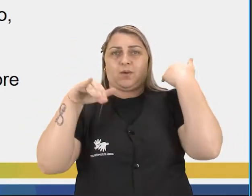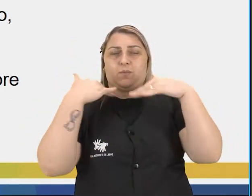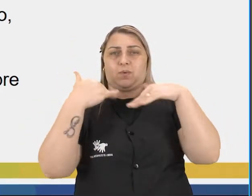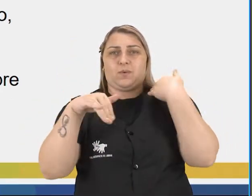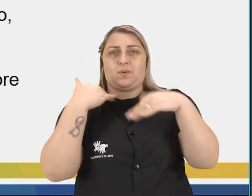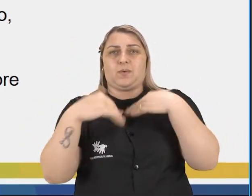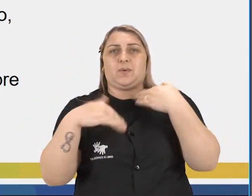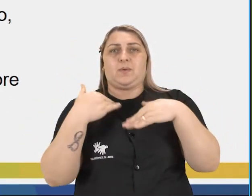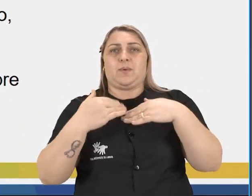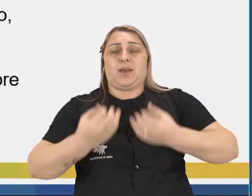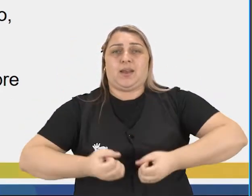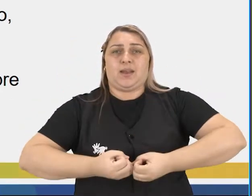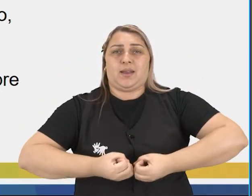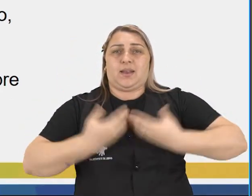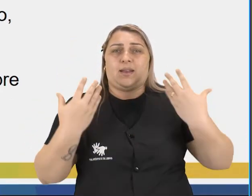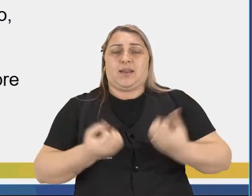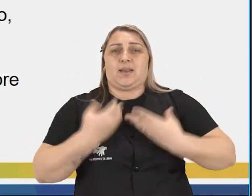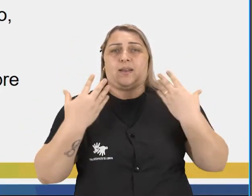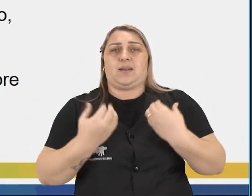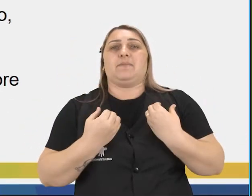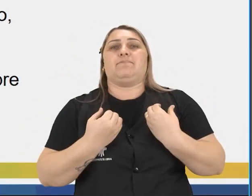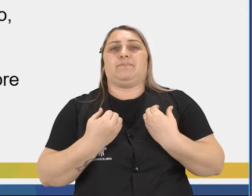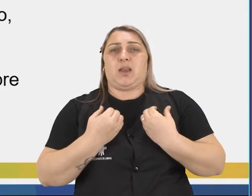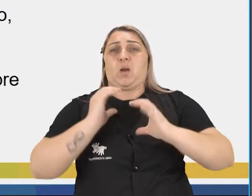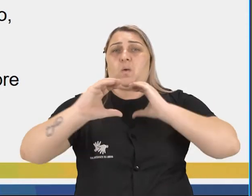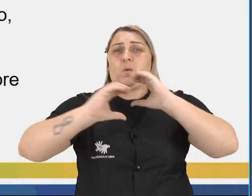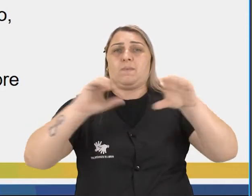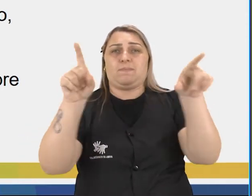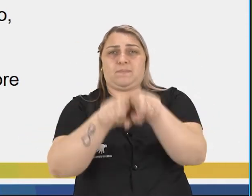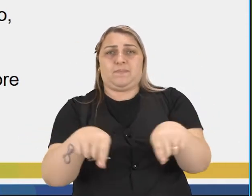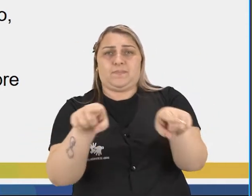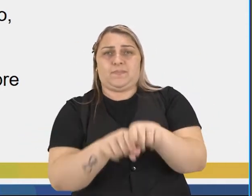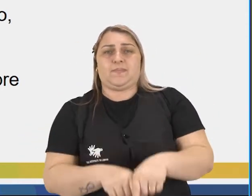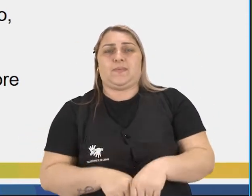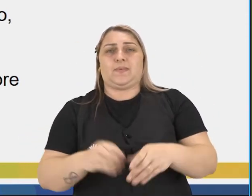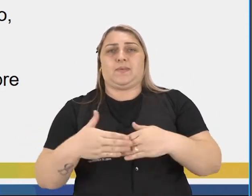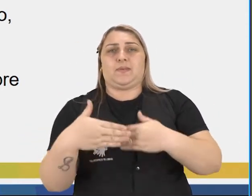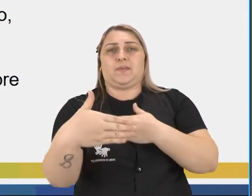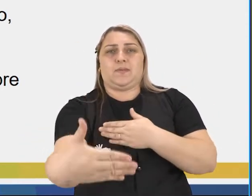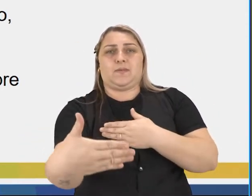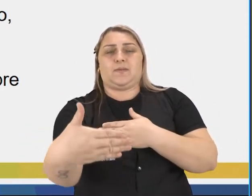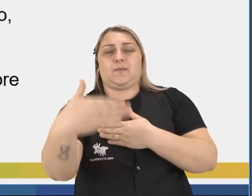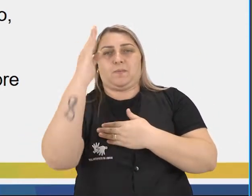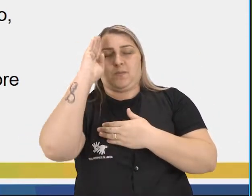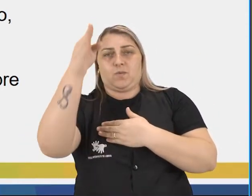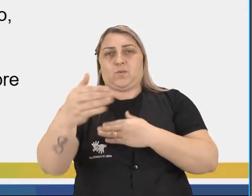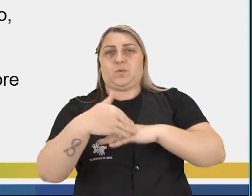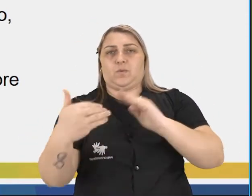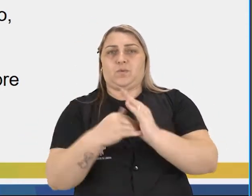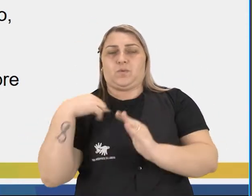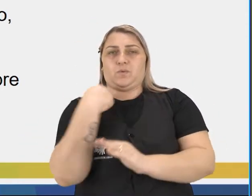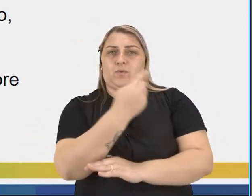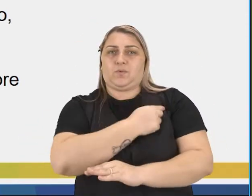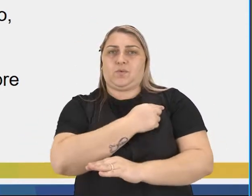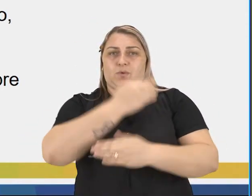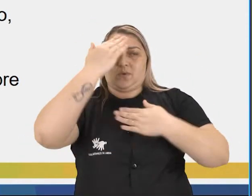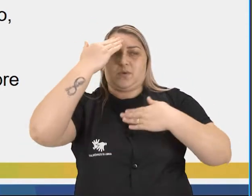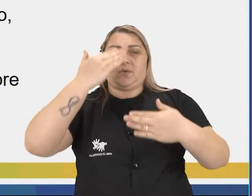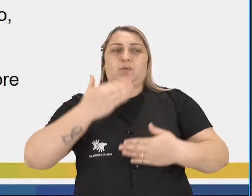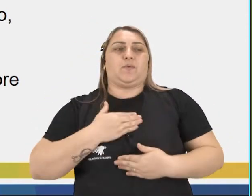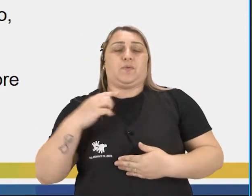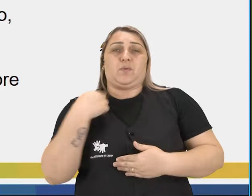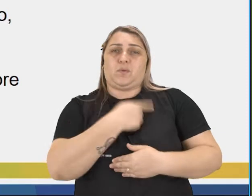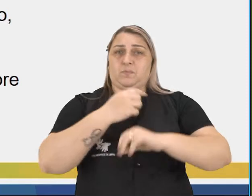para se expressar e para se comunicar. Partimos do princípio que todos nós que somos corpo,